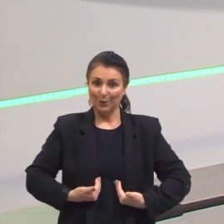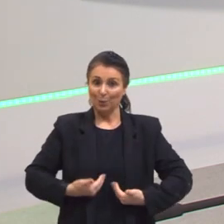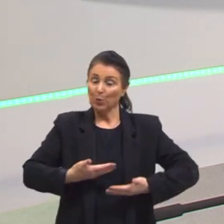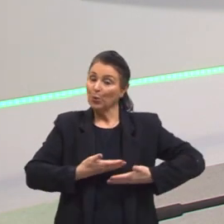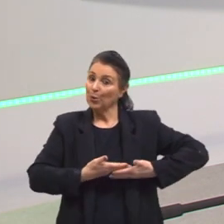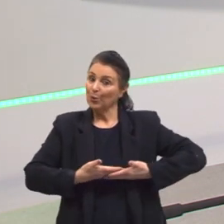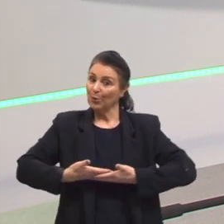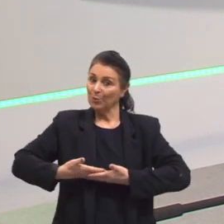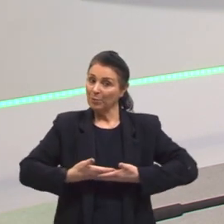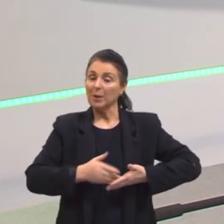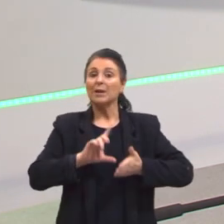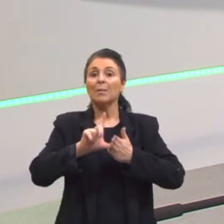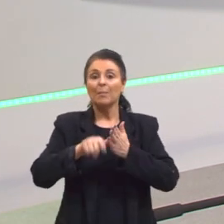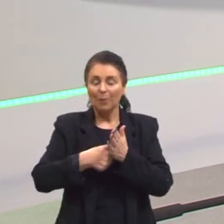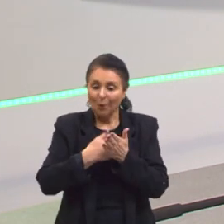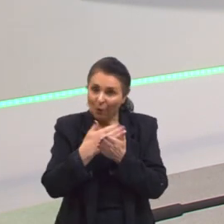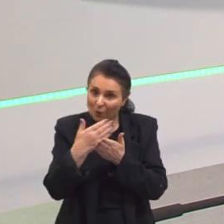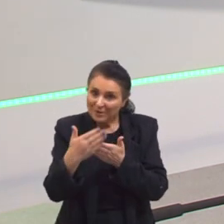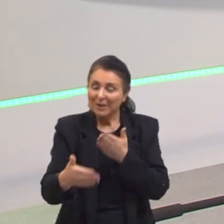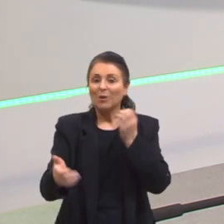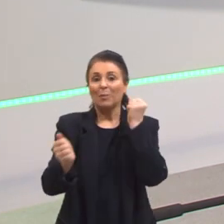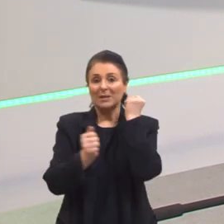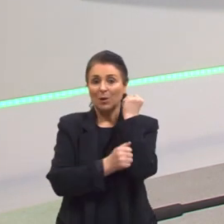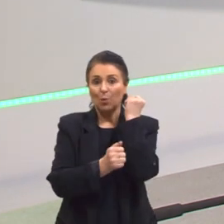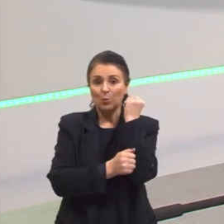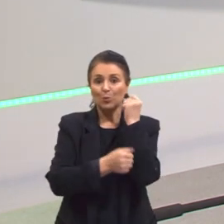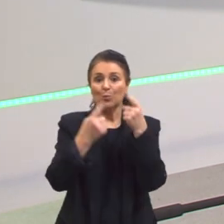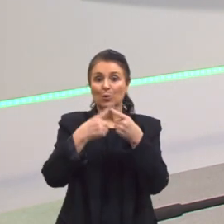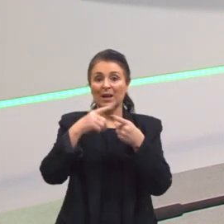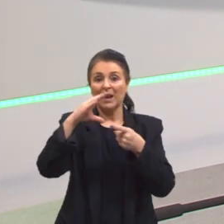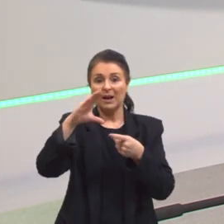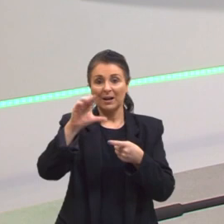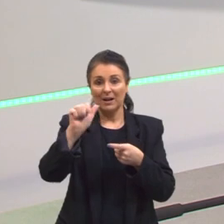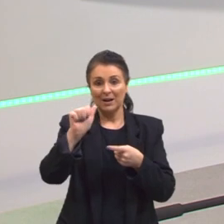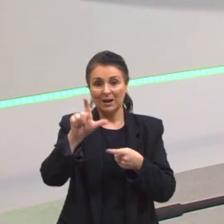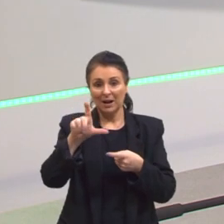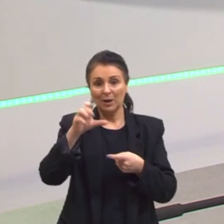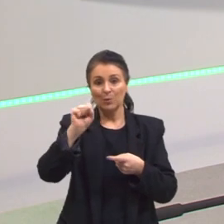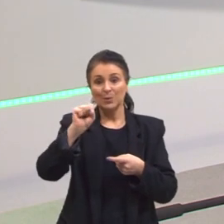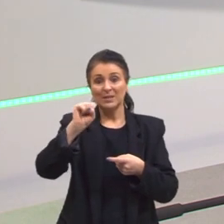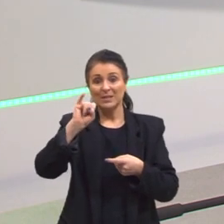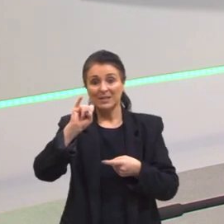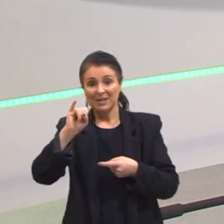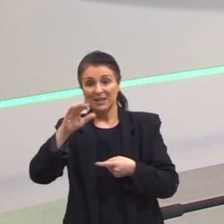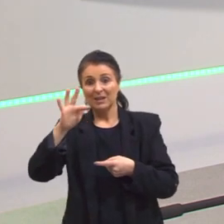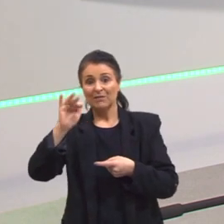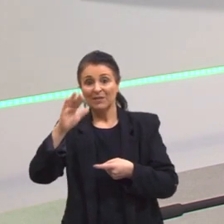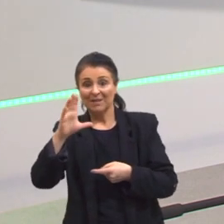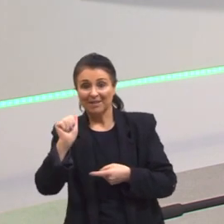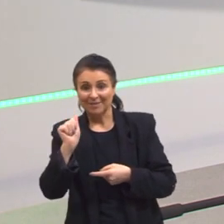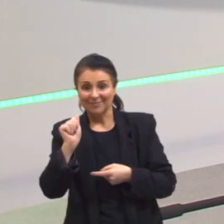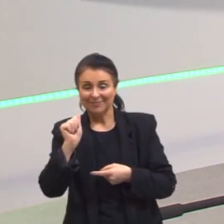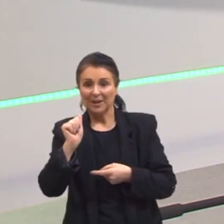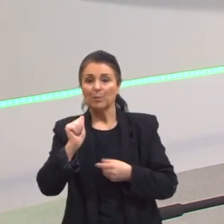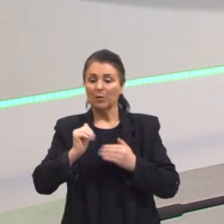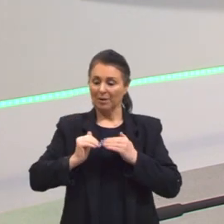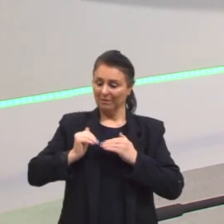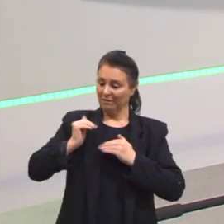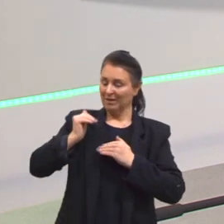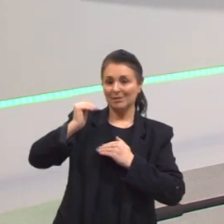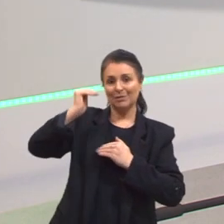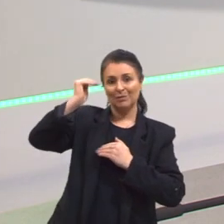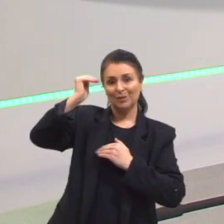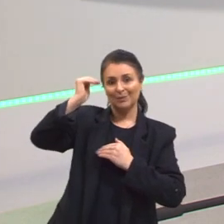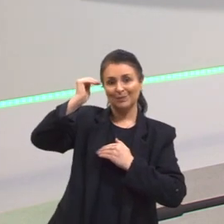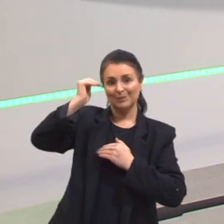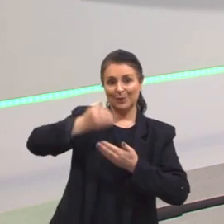ela vai se tornando osso, vai calcificando conforme o nenê, o bebê, vai se desenvolvendo, vai crescendo.